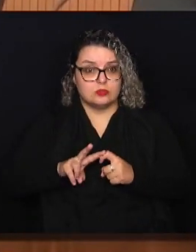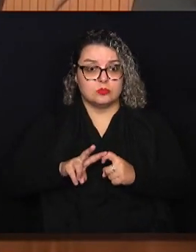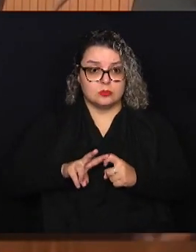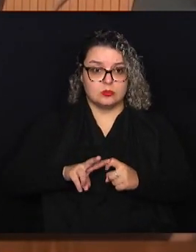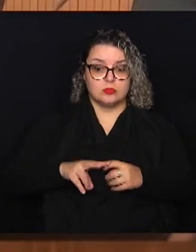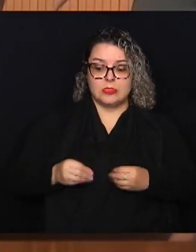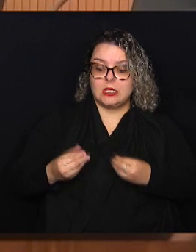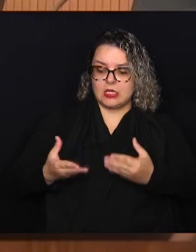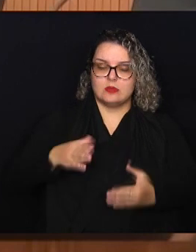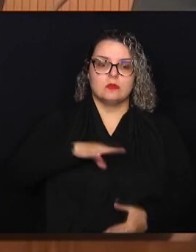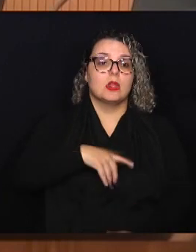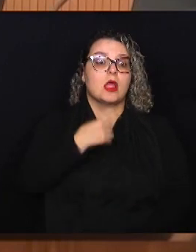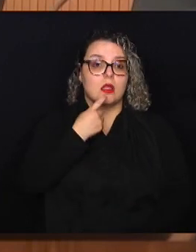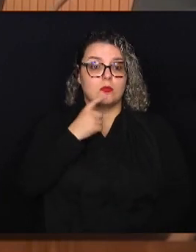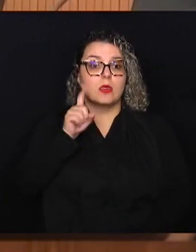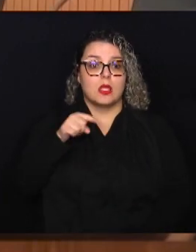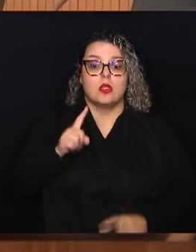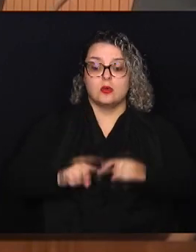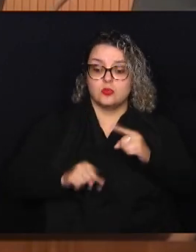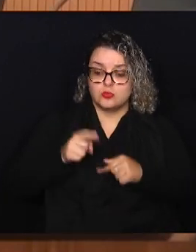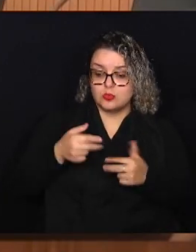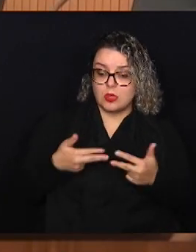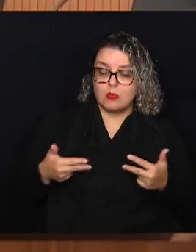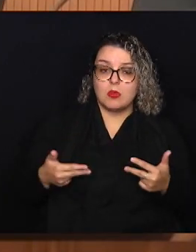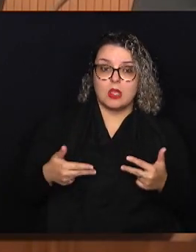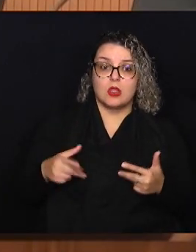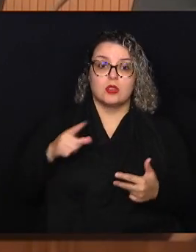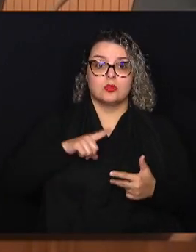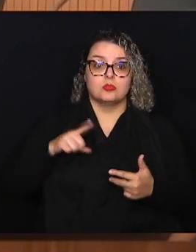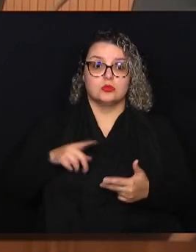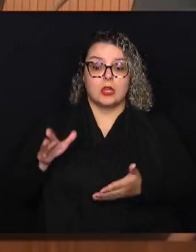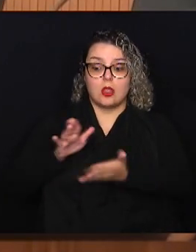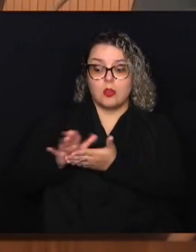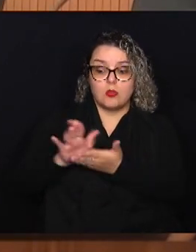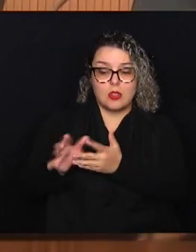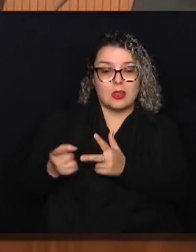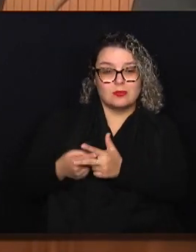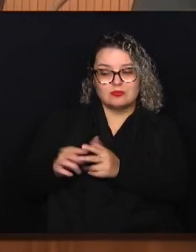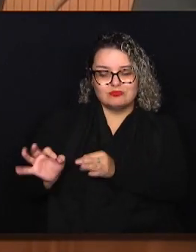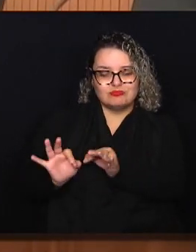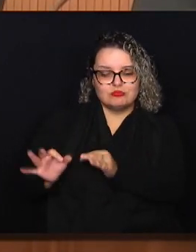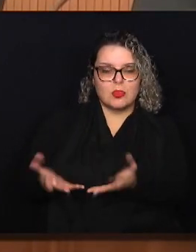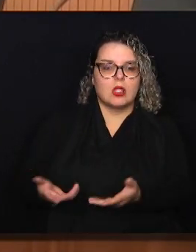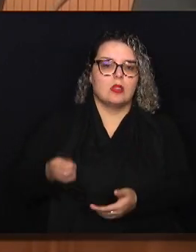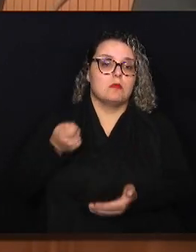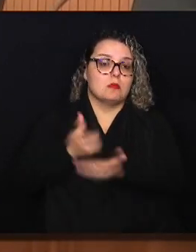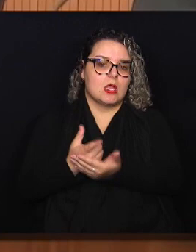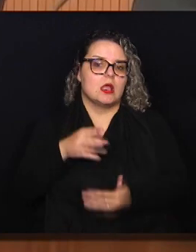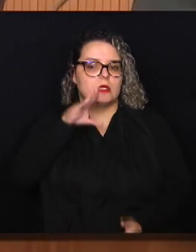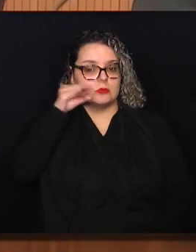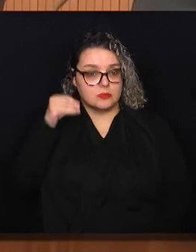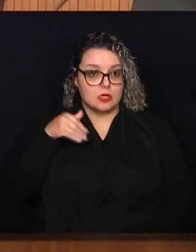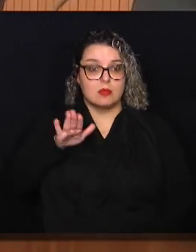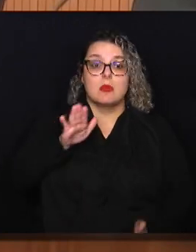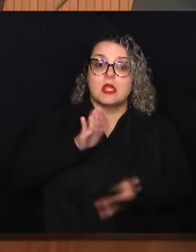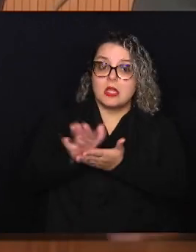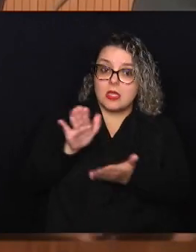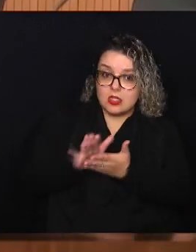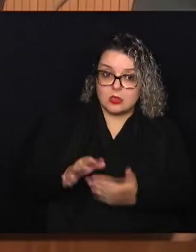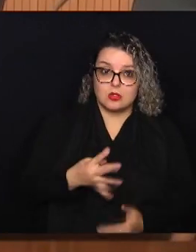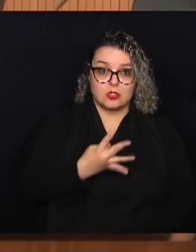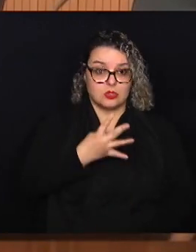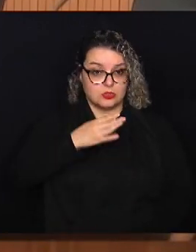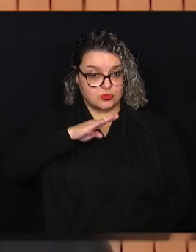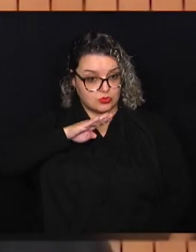Campinas é um equipamento que tem um custeio, manutenção de pessoal e demais despesas da ordem de 4